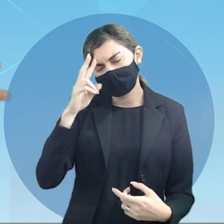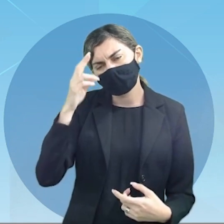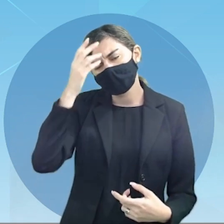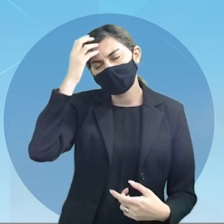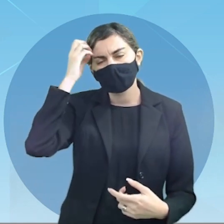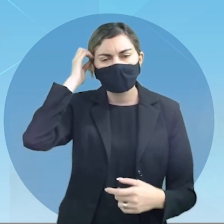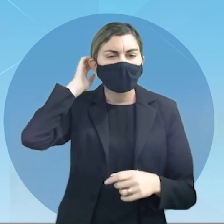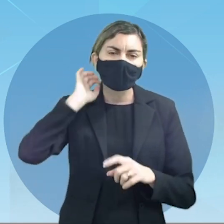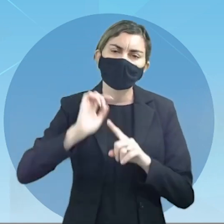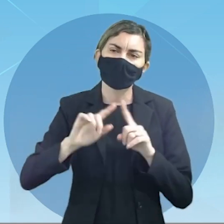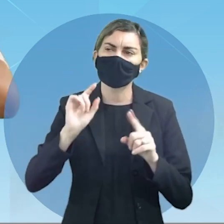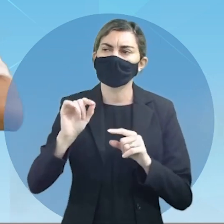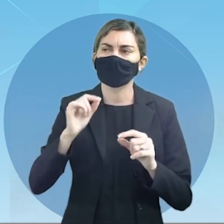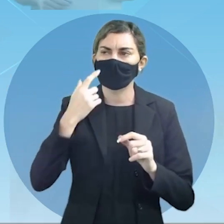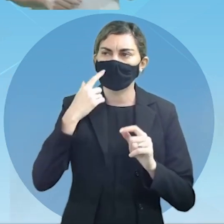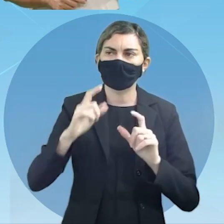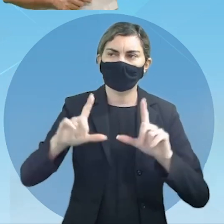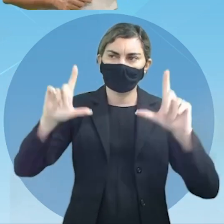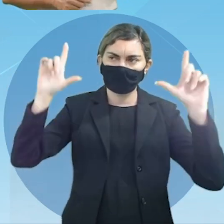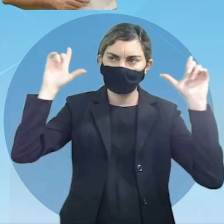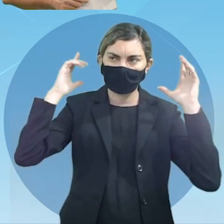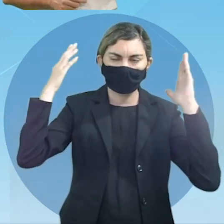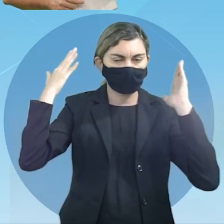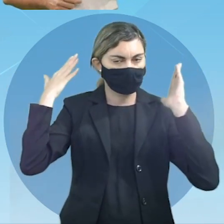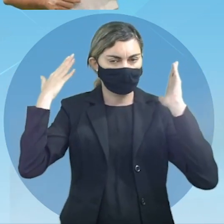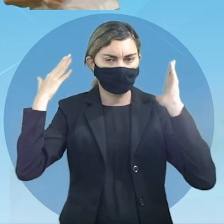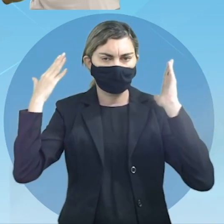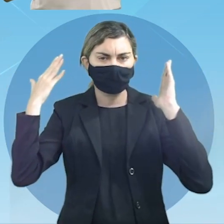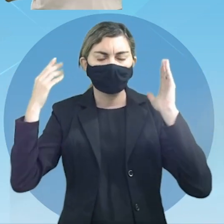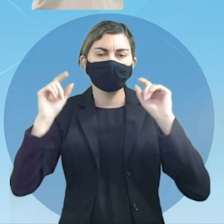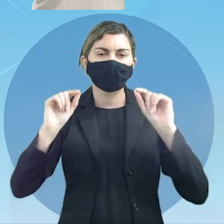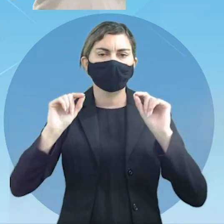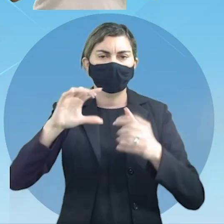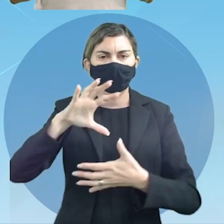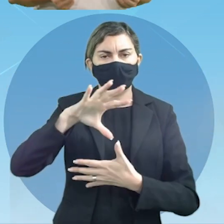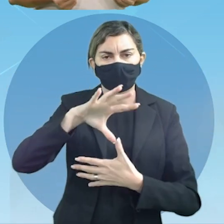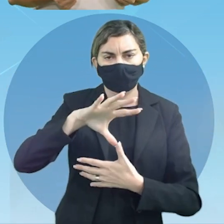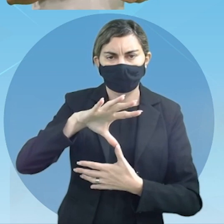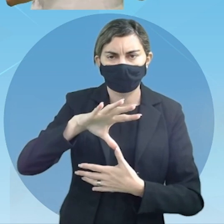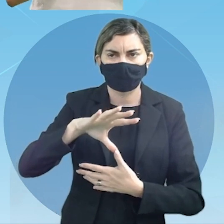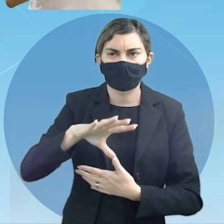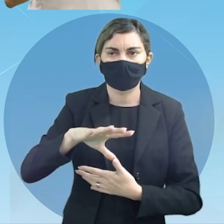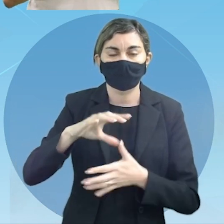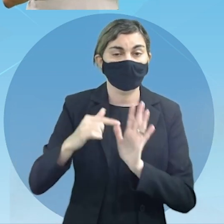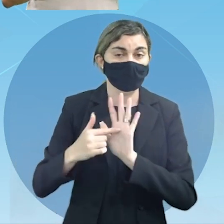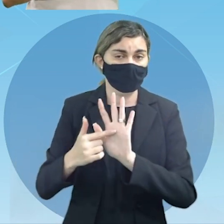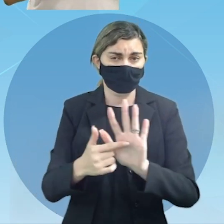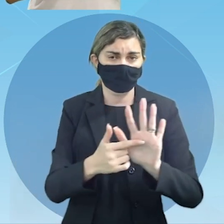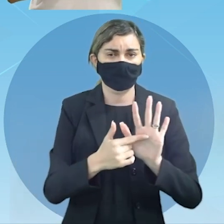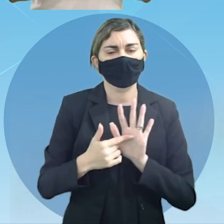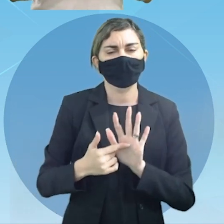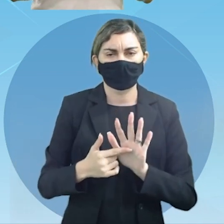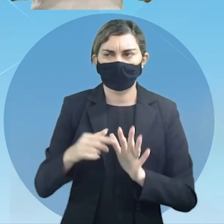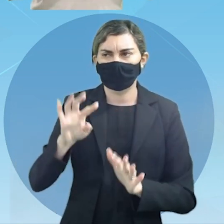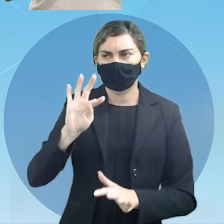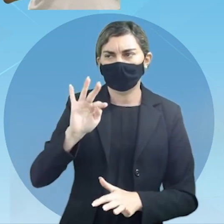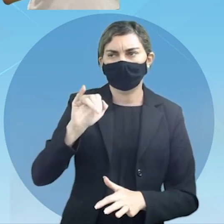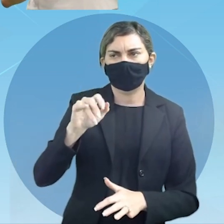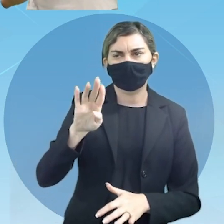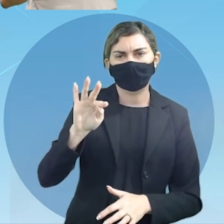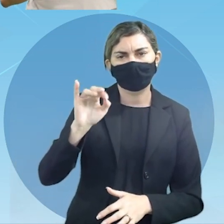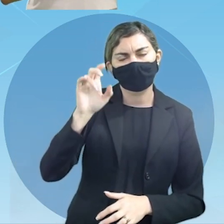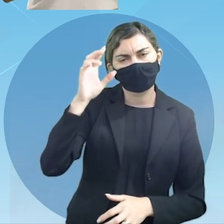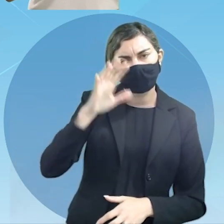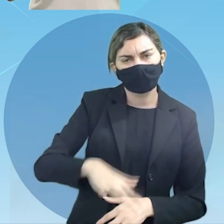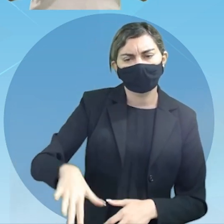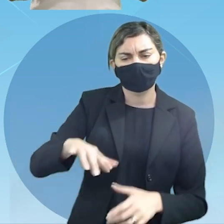o que é o Tibete? na tela nós temos aqui o que minha gente? nós temos um mapa mostrando olha aí o Tibete a